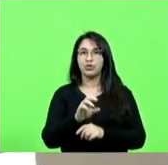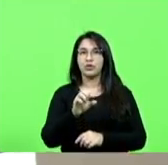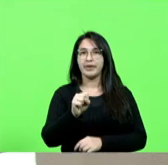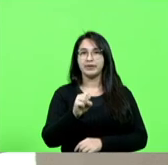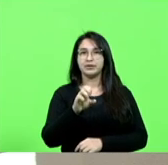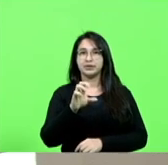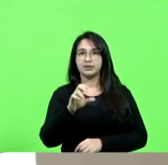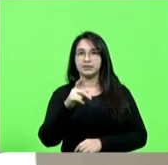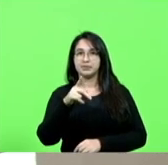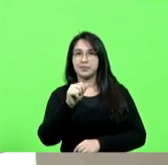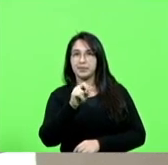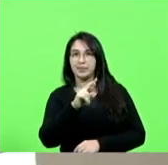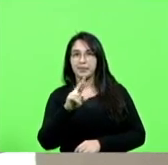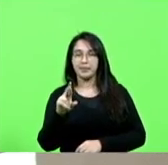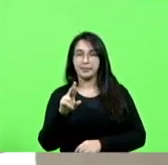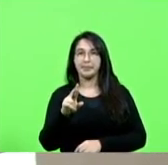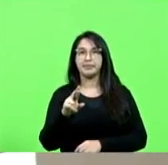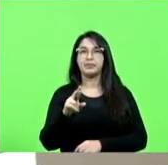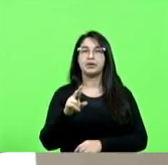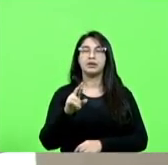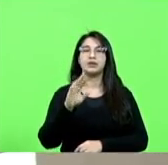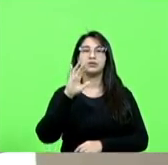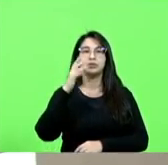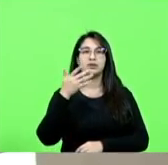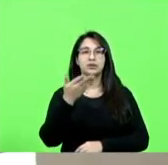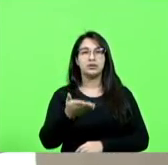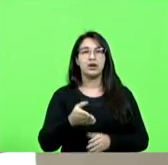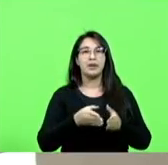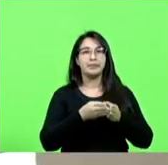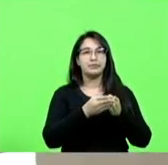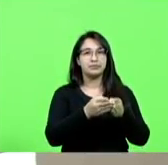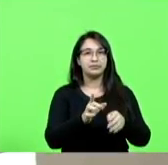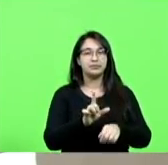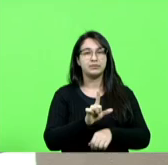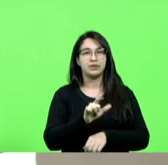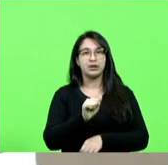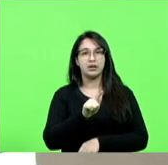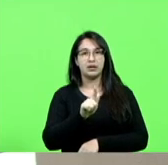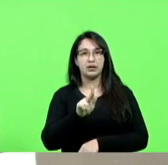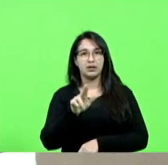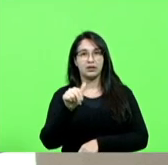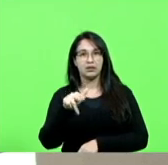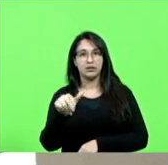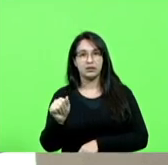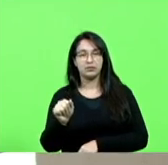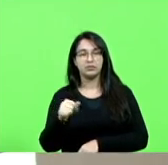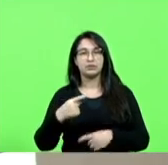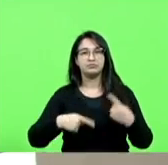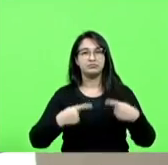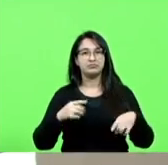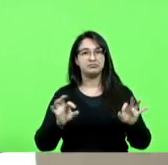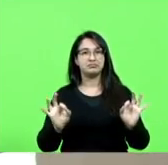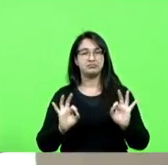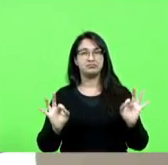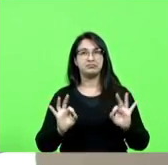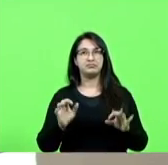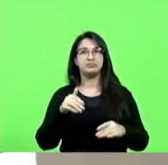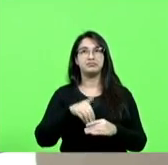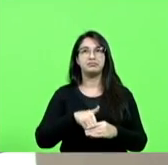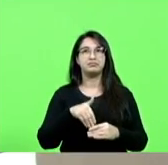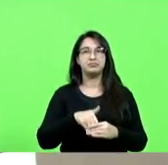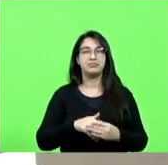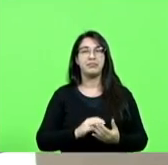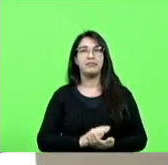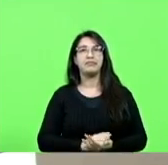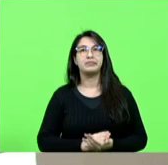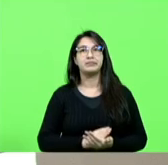acerca dos investimentos efetivamente realizados no Porto de Laguna. Em discussão. Não havendo quem queira discutir em votação. Deputados que aprovam permaneçam como